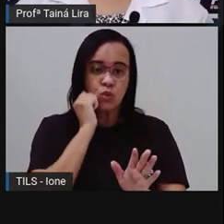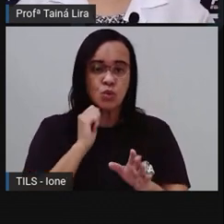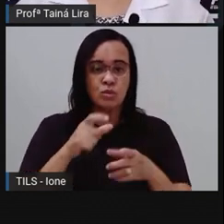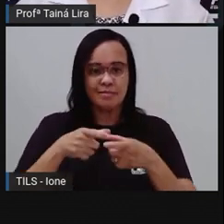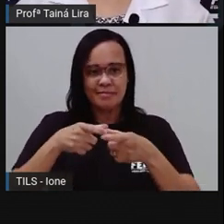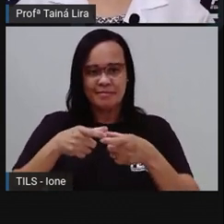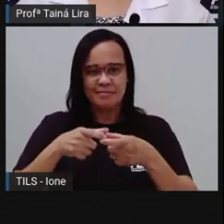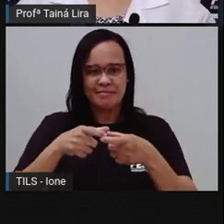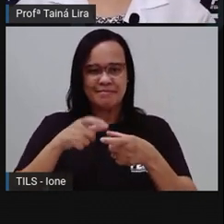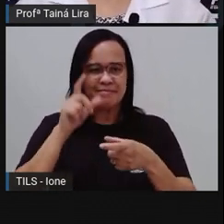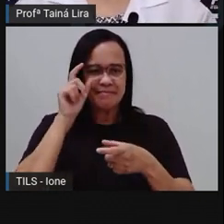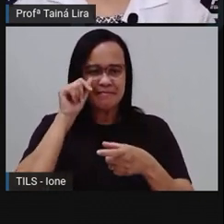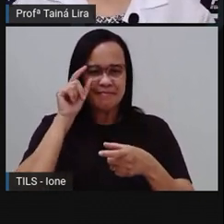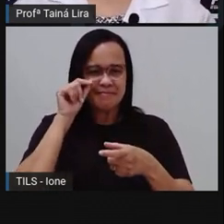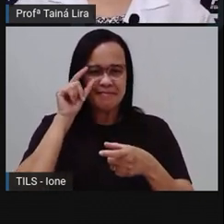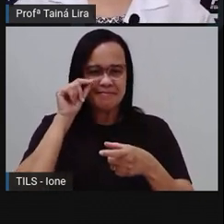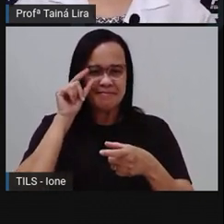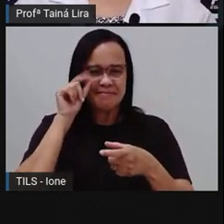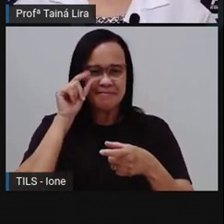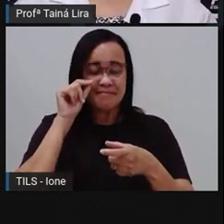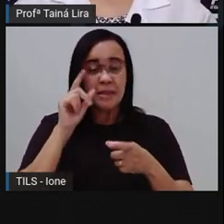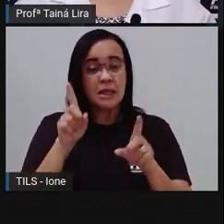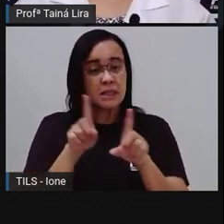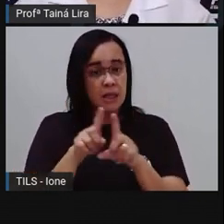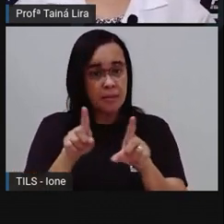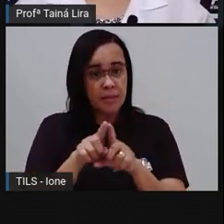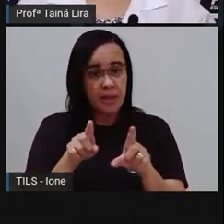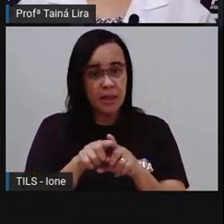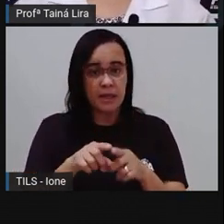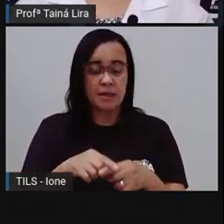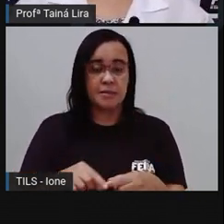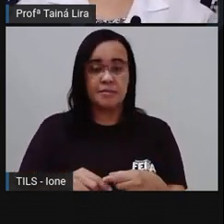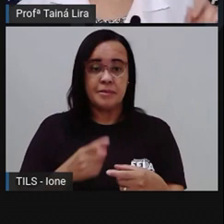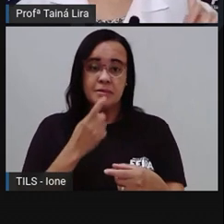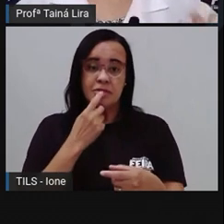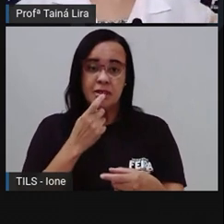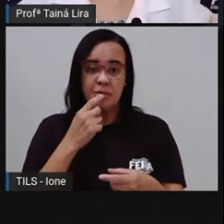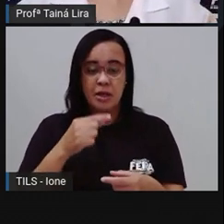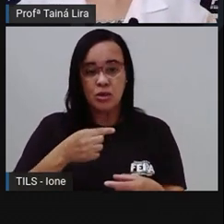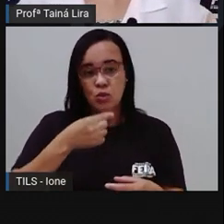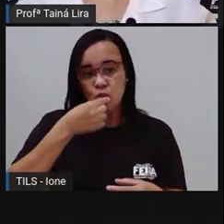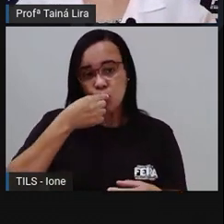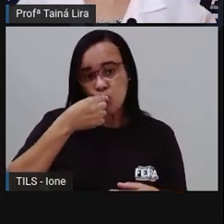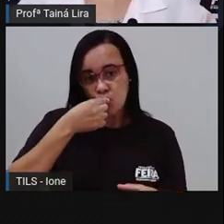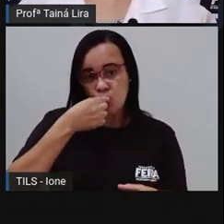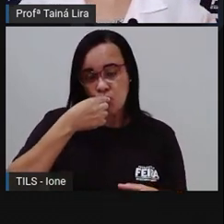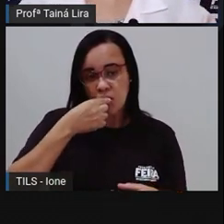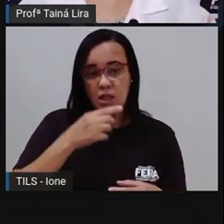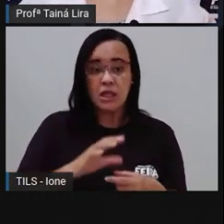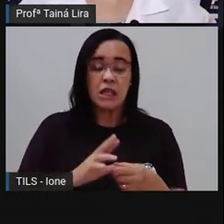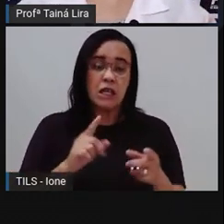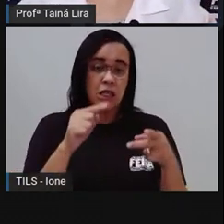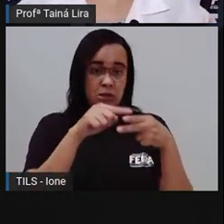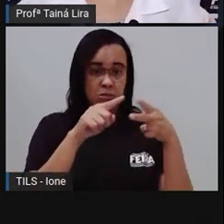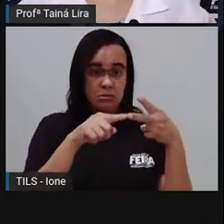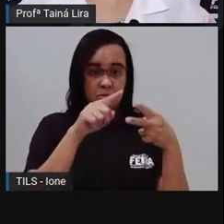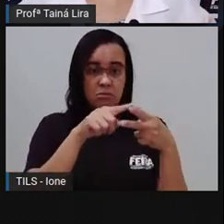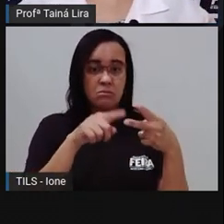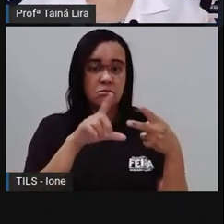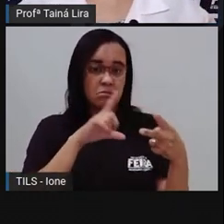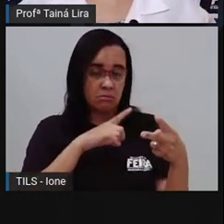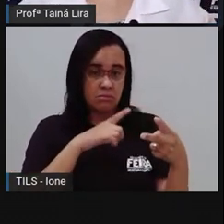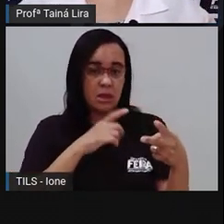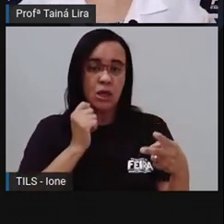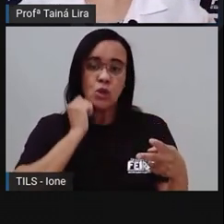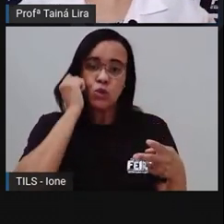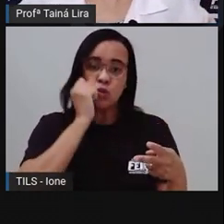acerola, tá? Então, ó, os ingredientes. Primeiro, antes de eu falar os ingredientes, vamos identificar, suco de